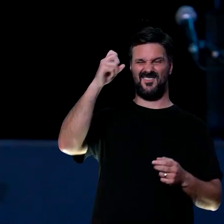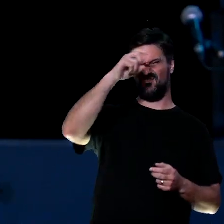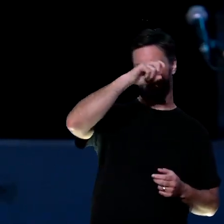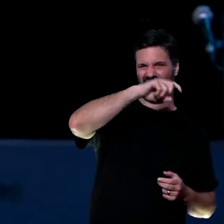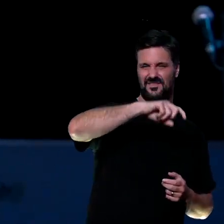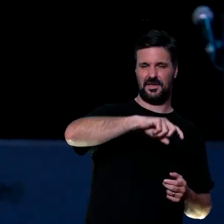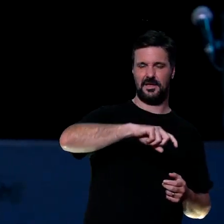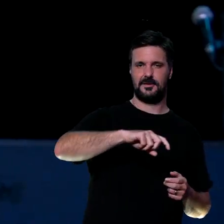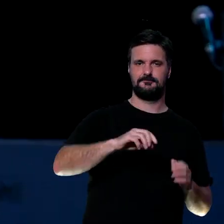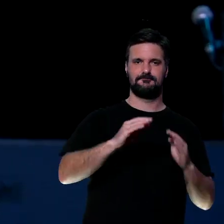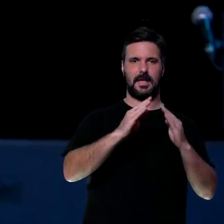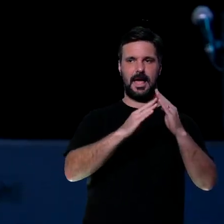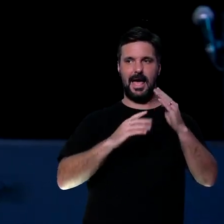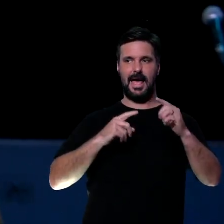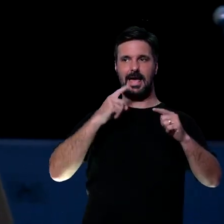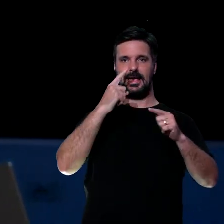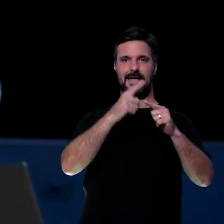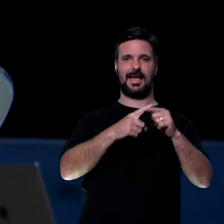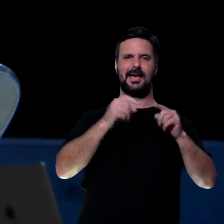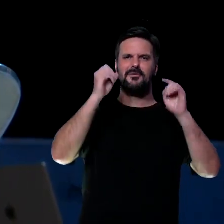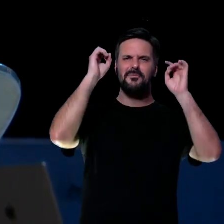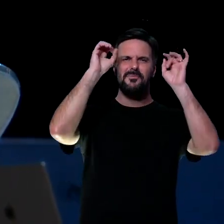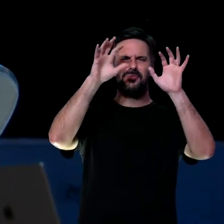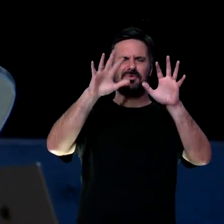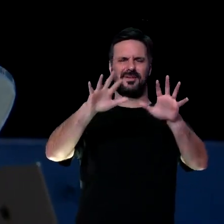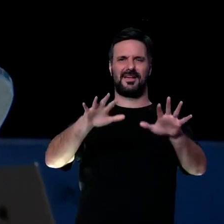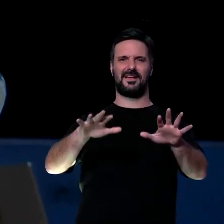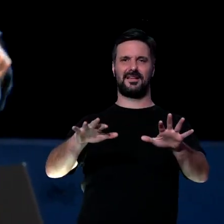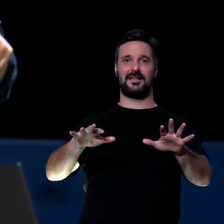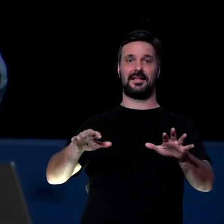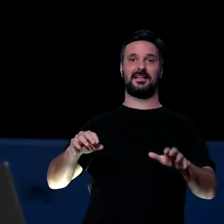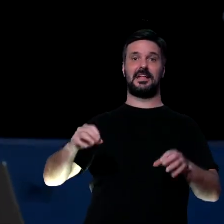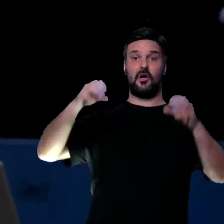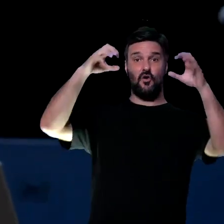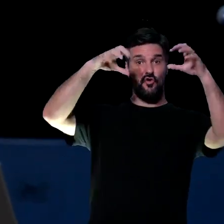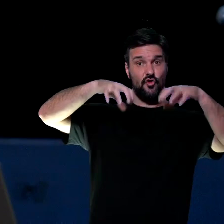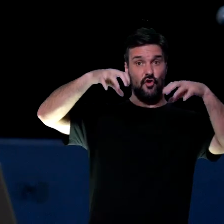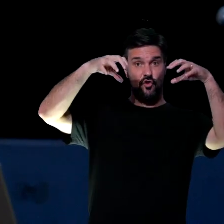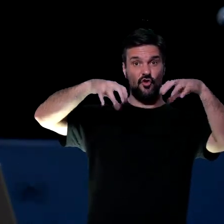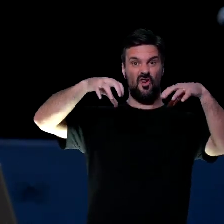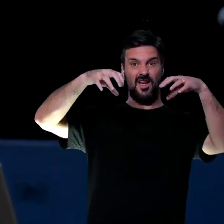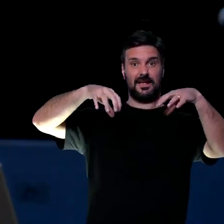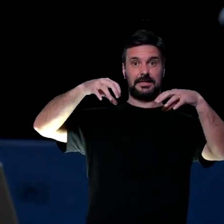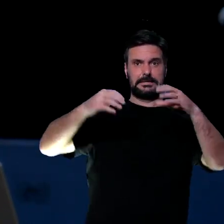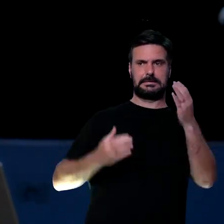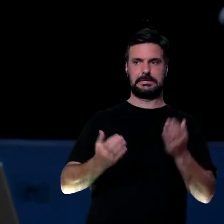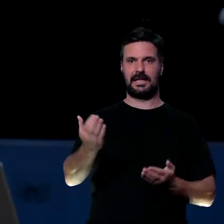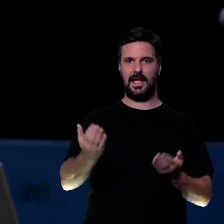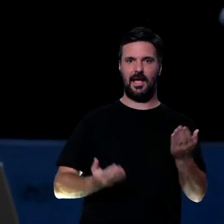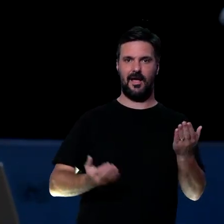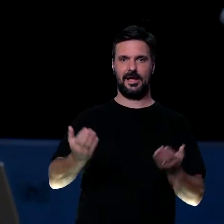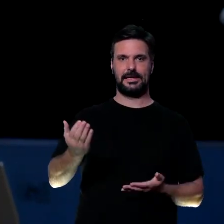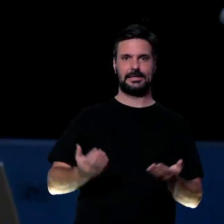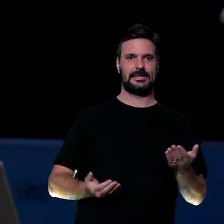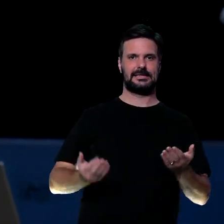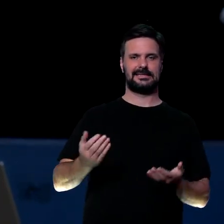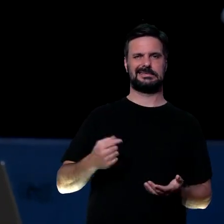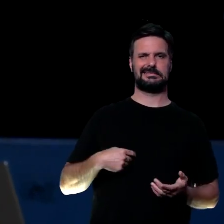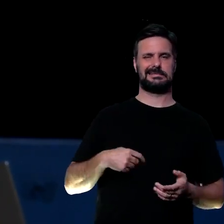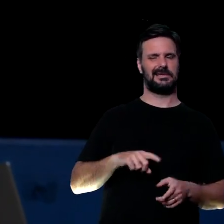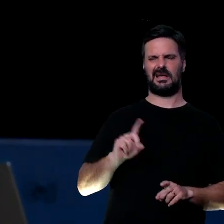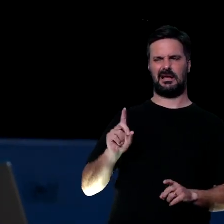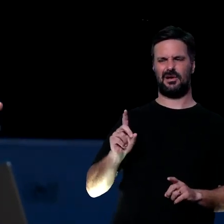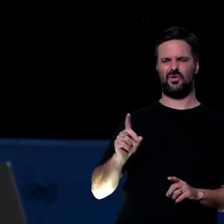nossa, nossa igreja é uma benção, tanta gente servindo, mas quando é para você vir no dia de chuva para servir, você dá um declínio ali, não, fala, não vou hoje gente,